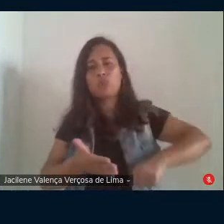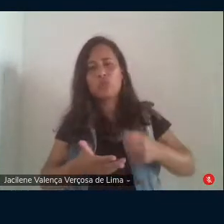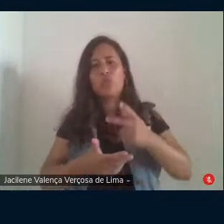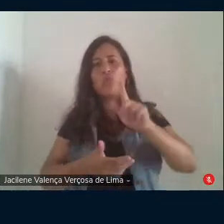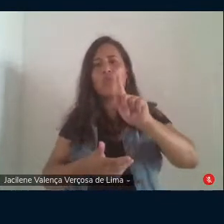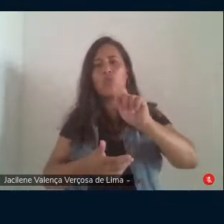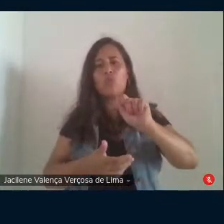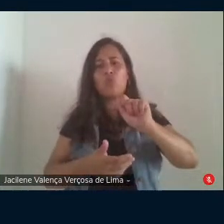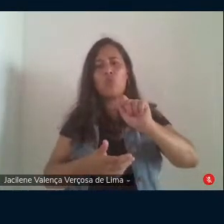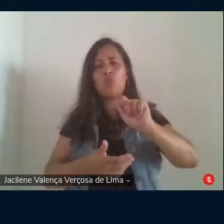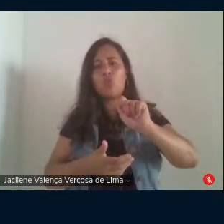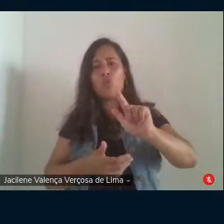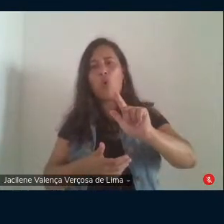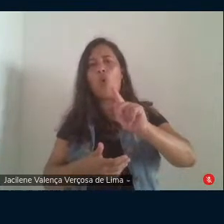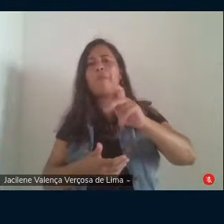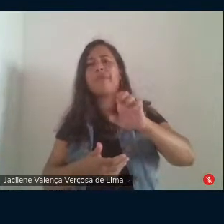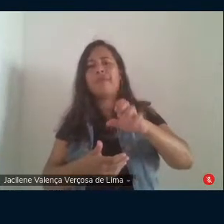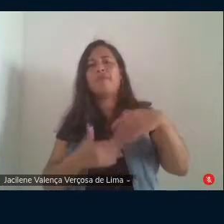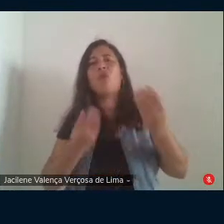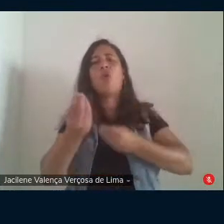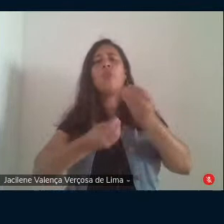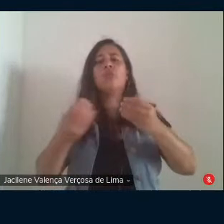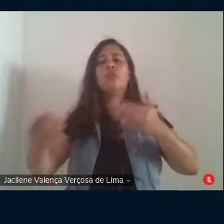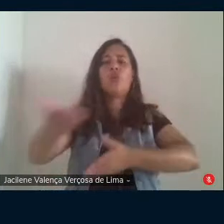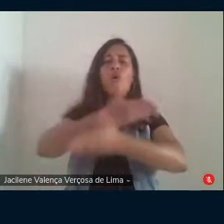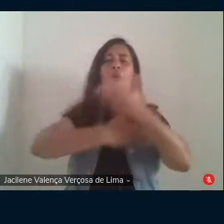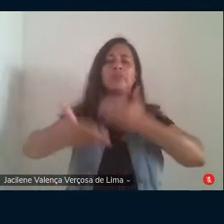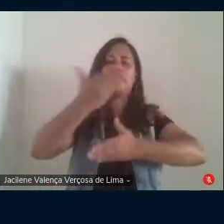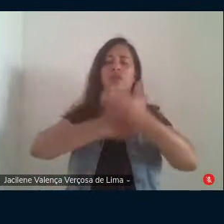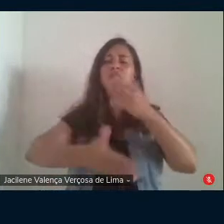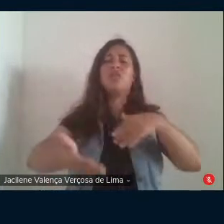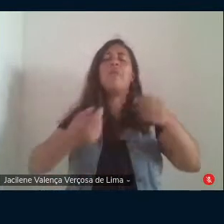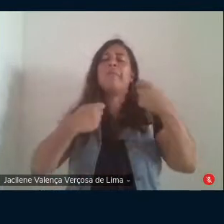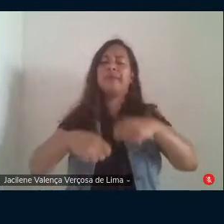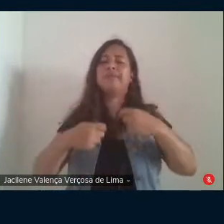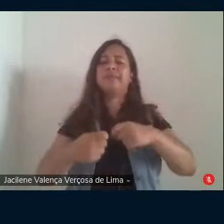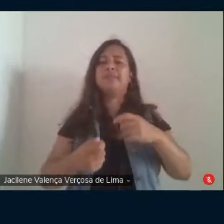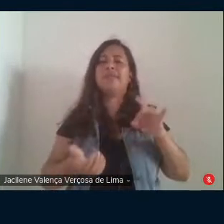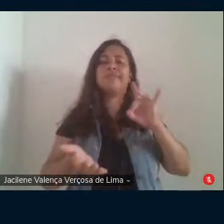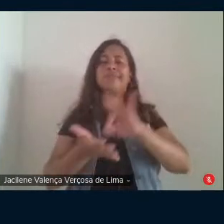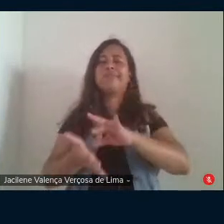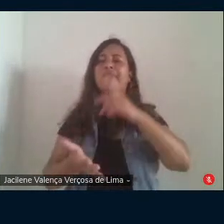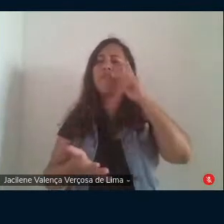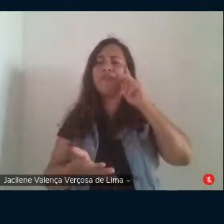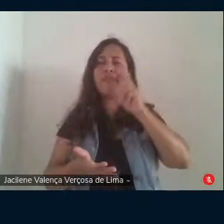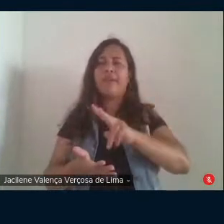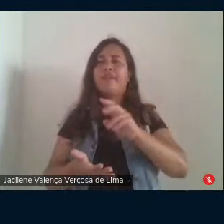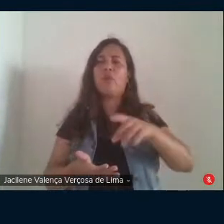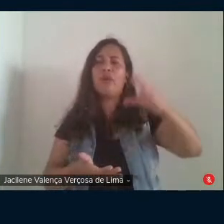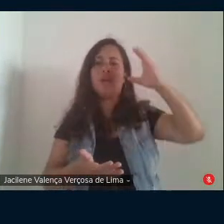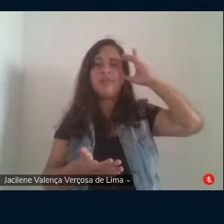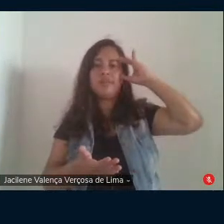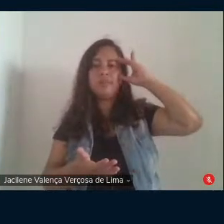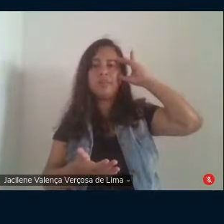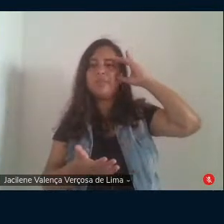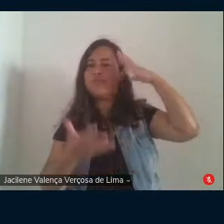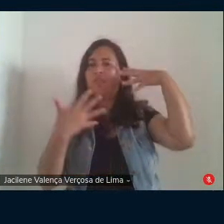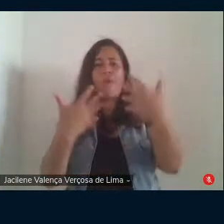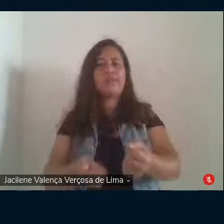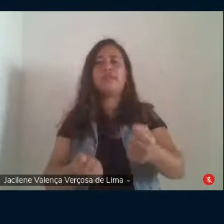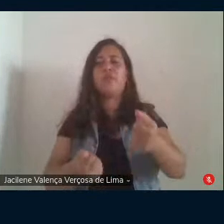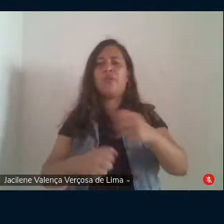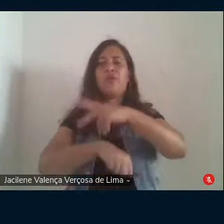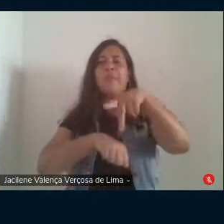versões que nós podemos compartilhar um fato precisa ser levado em consideração. Dilma não aceitou que esse país se